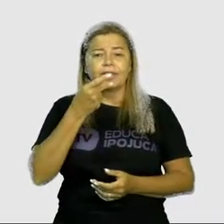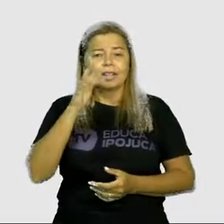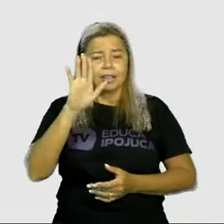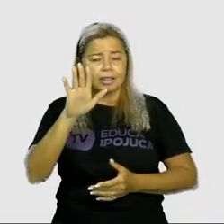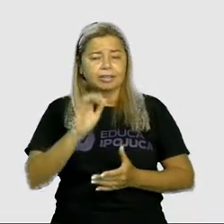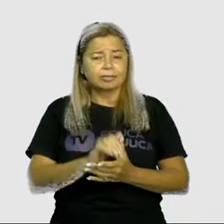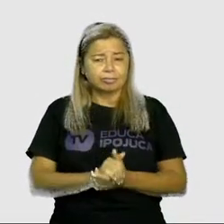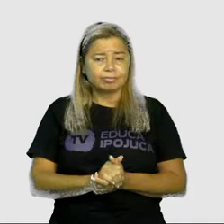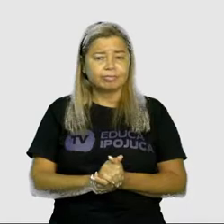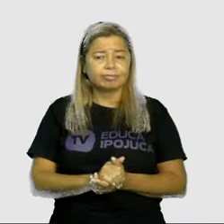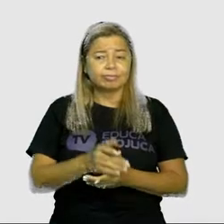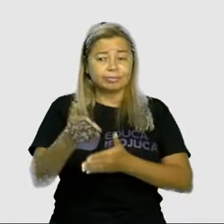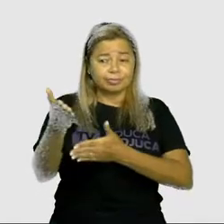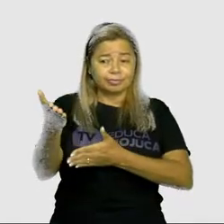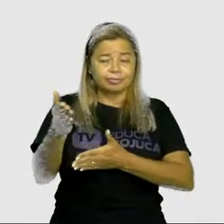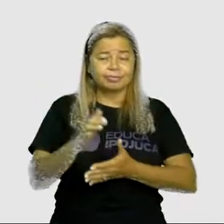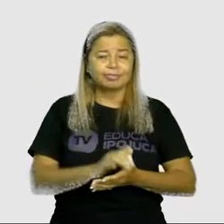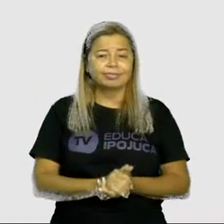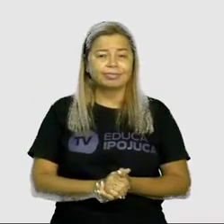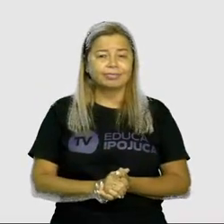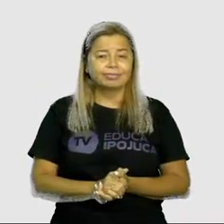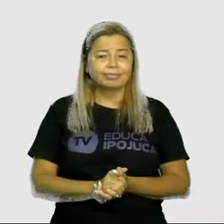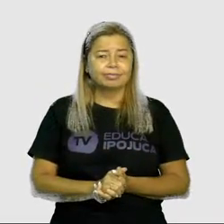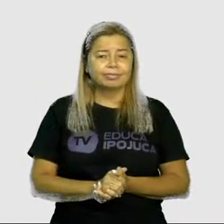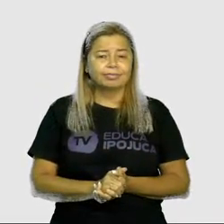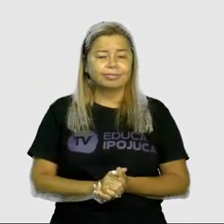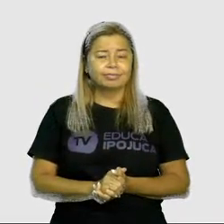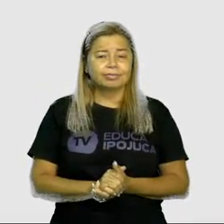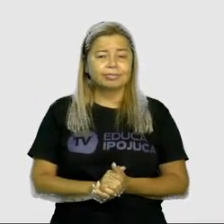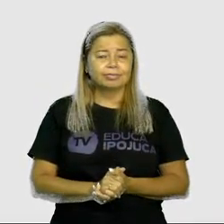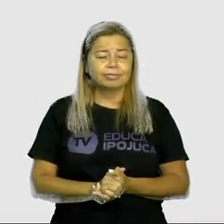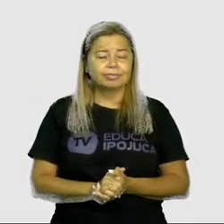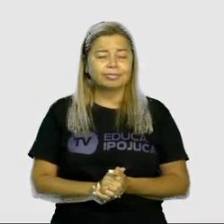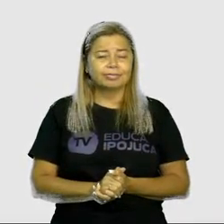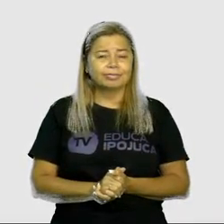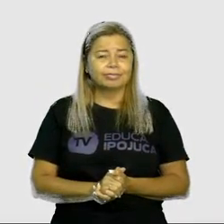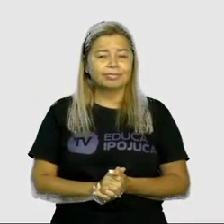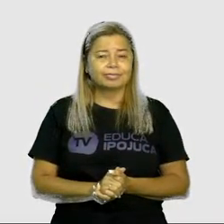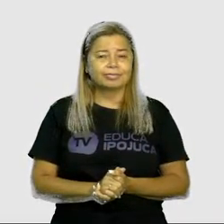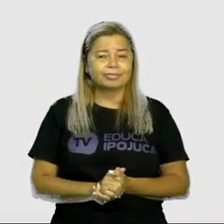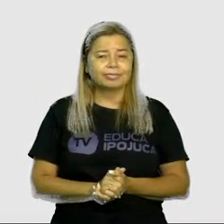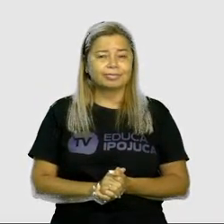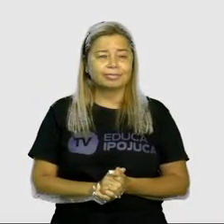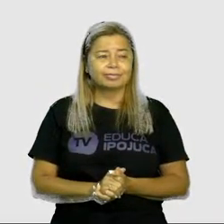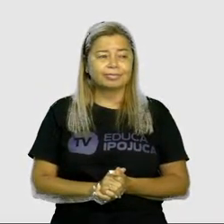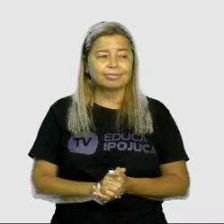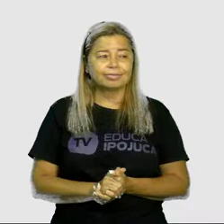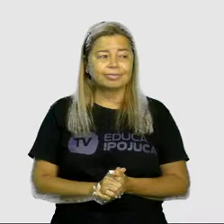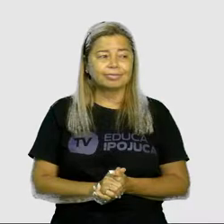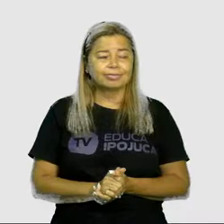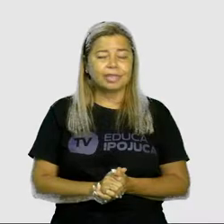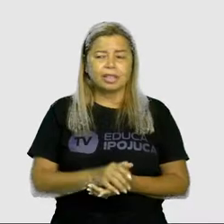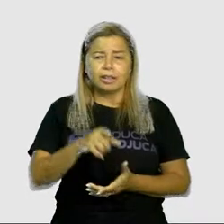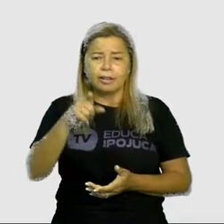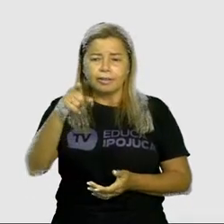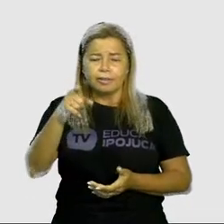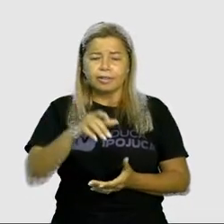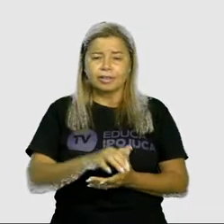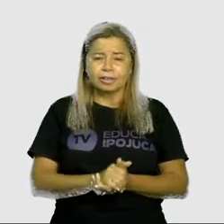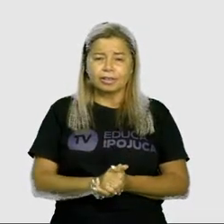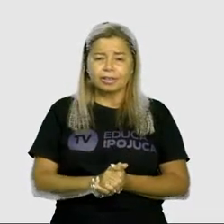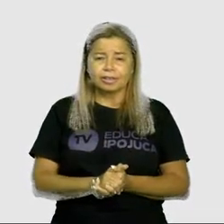Se a liga me ligasse, eu ligava a liga. Mas como a liga não me liga, eu não ligo a liga. E aí,